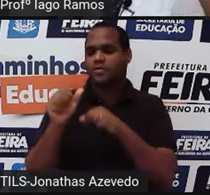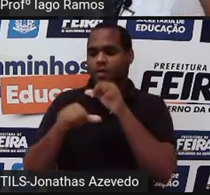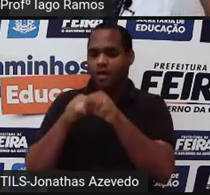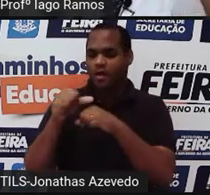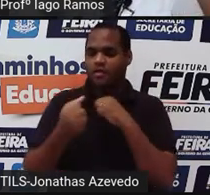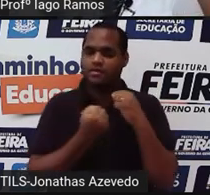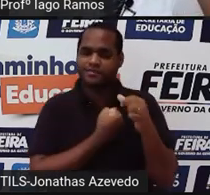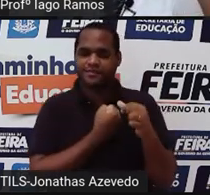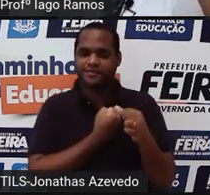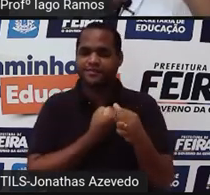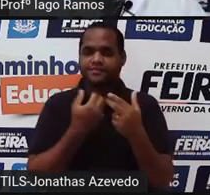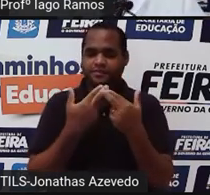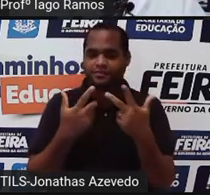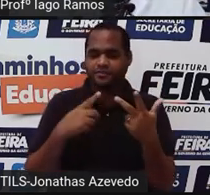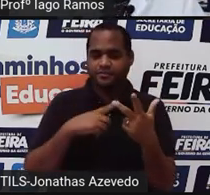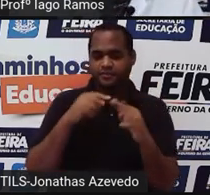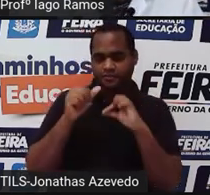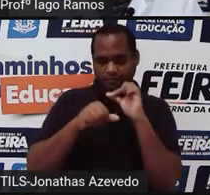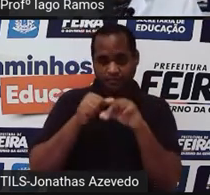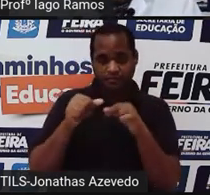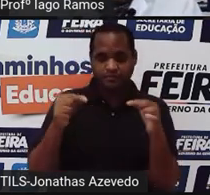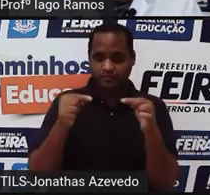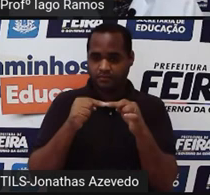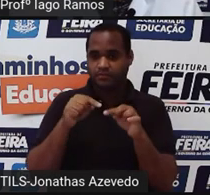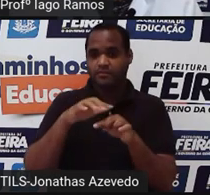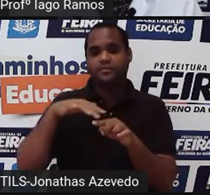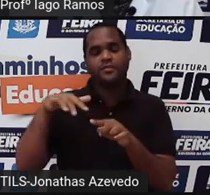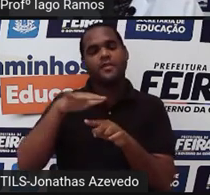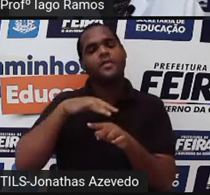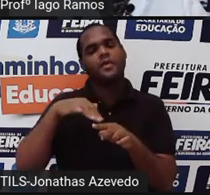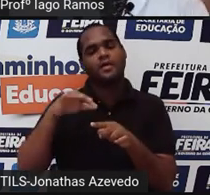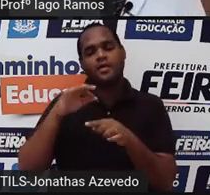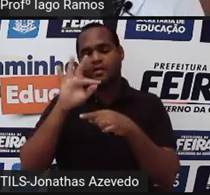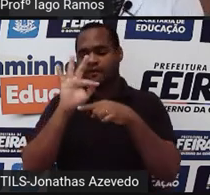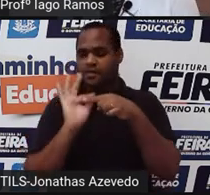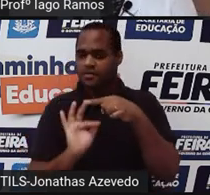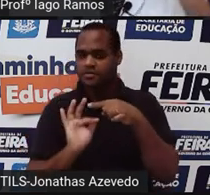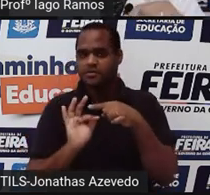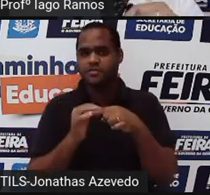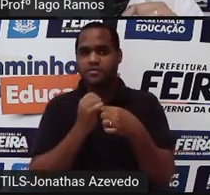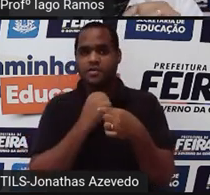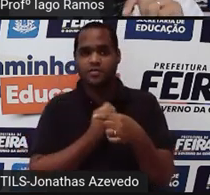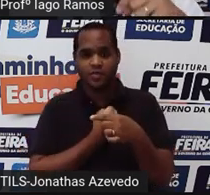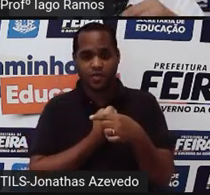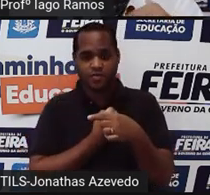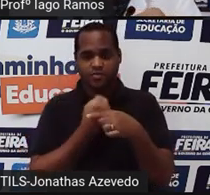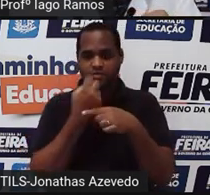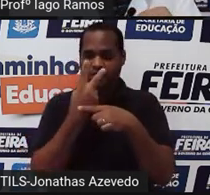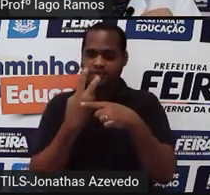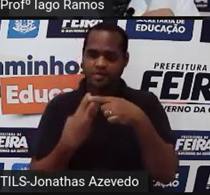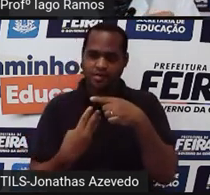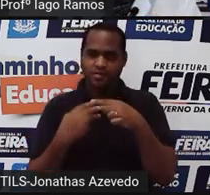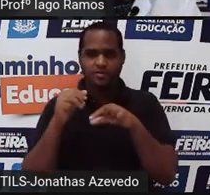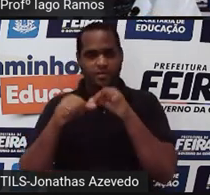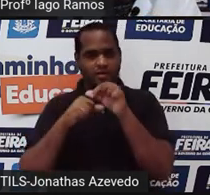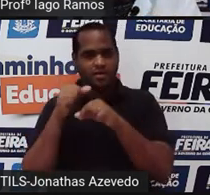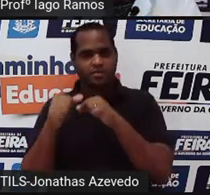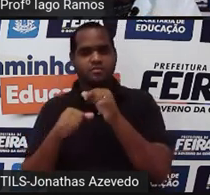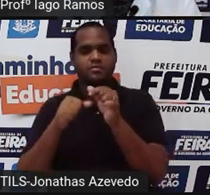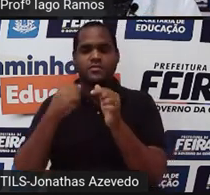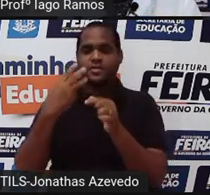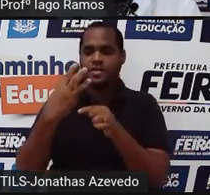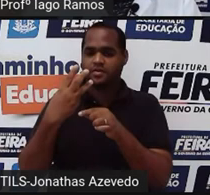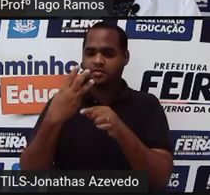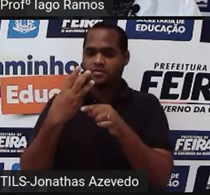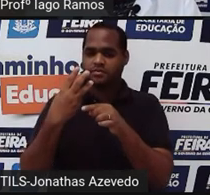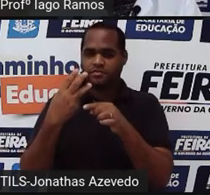número de cima com o número de baixo na fração, tá? Então ao invés de ficar 2 terços, vai inverter, vai ficar 3 meios.